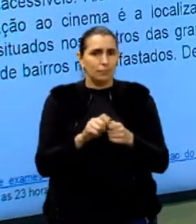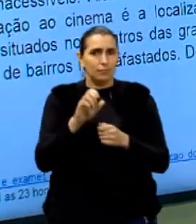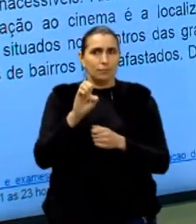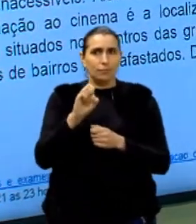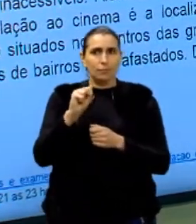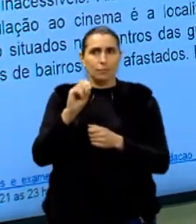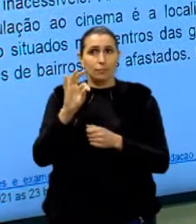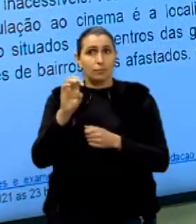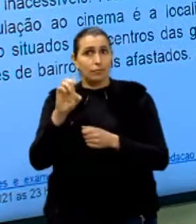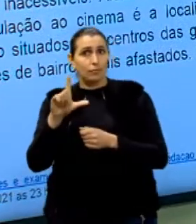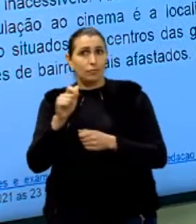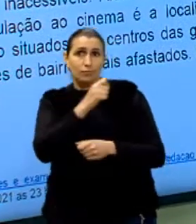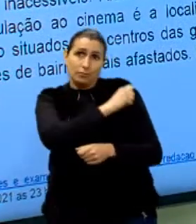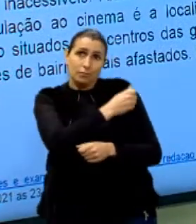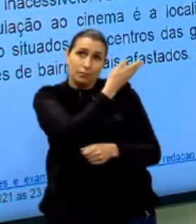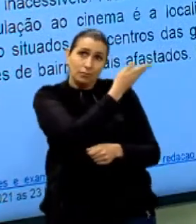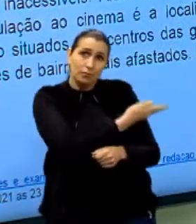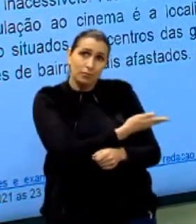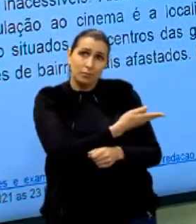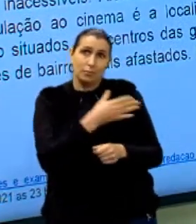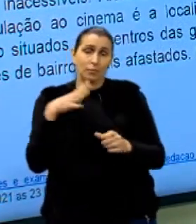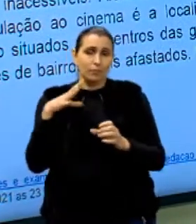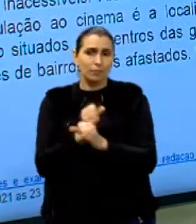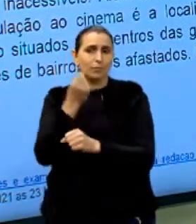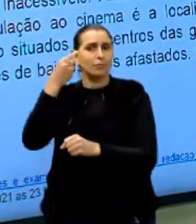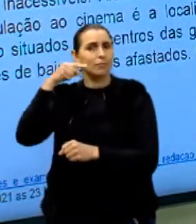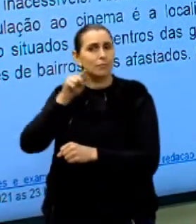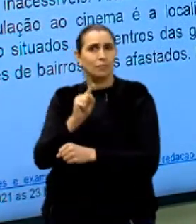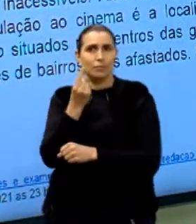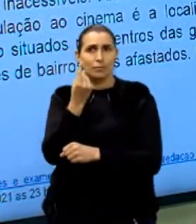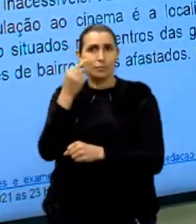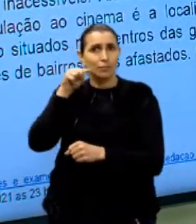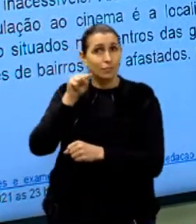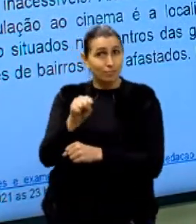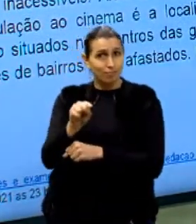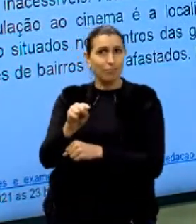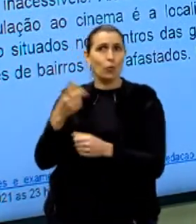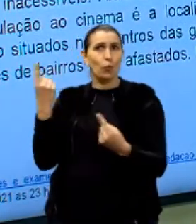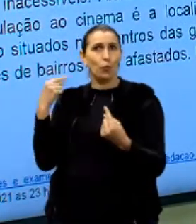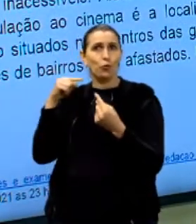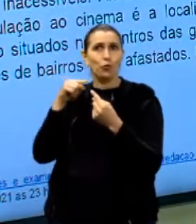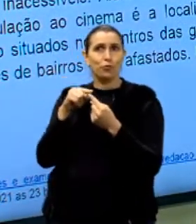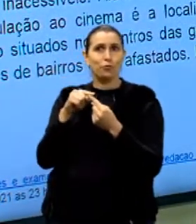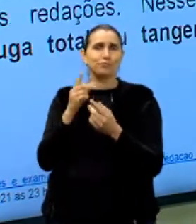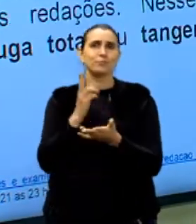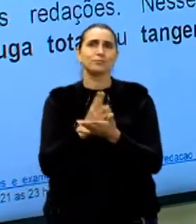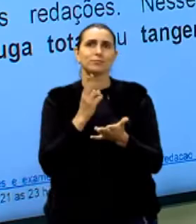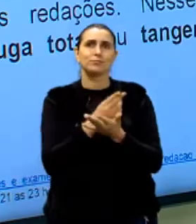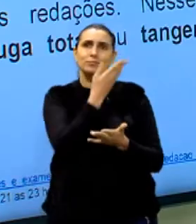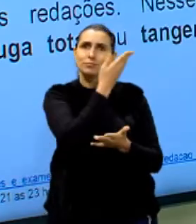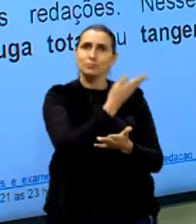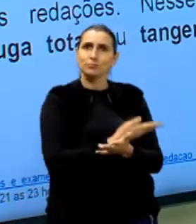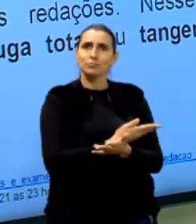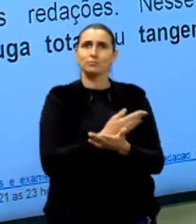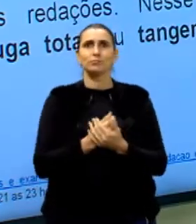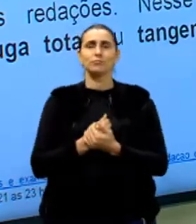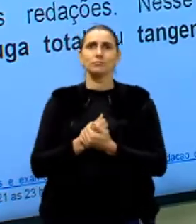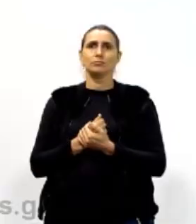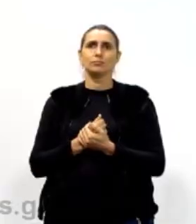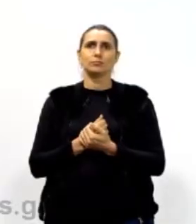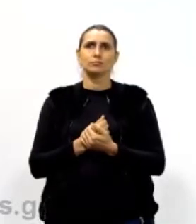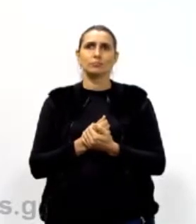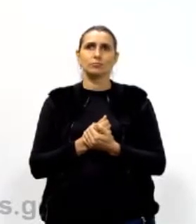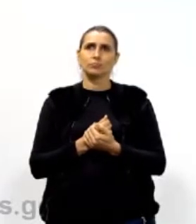e consigam a nota mil, que é o nosso grande objetivo. Vamos continuar aqui. Olha só,